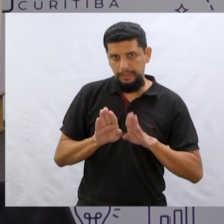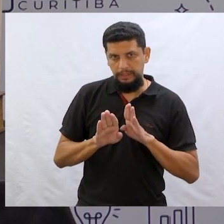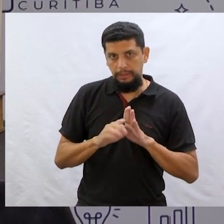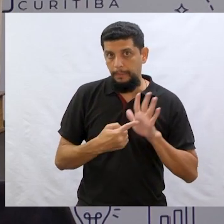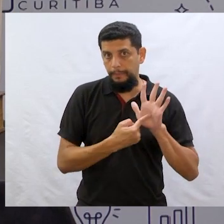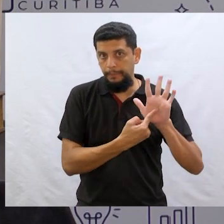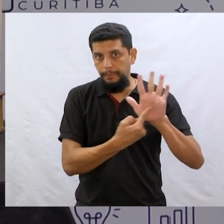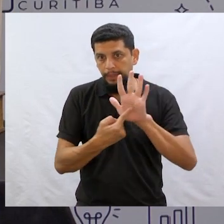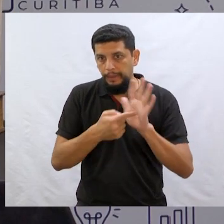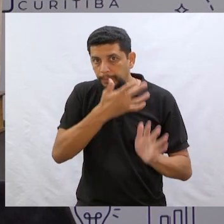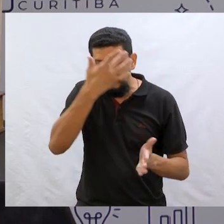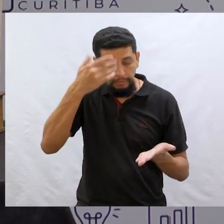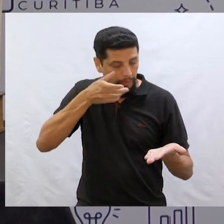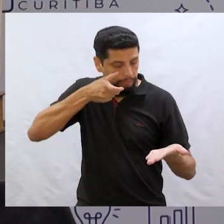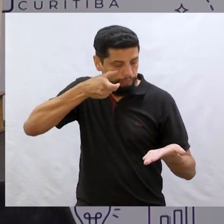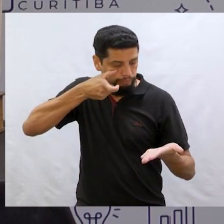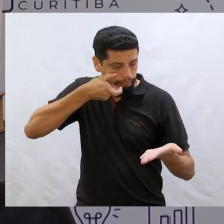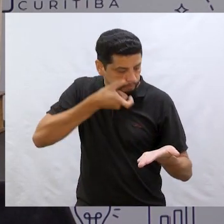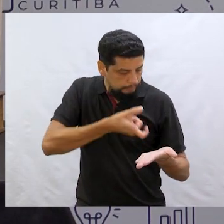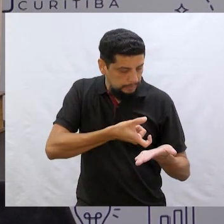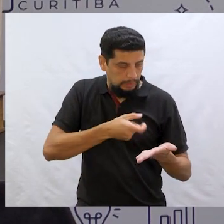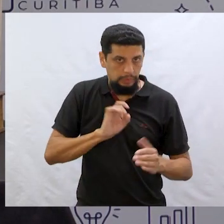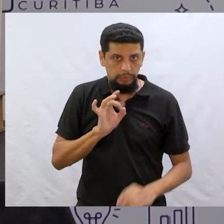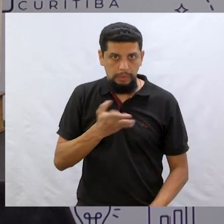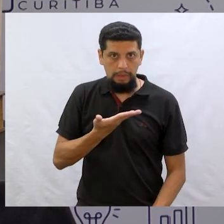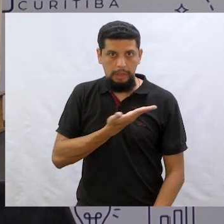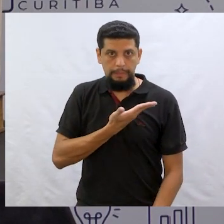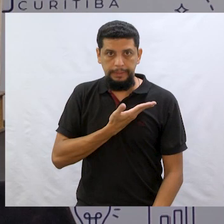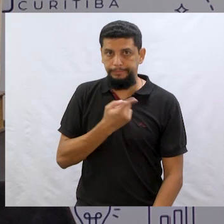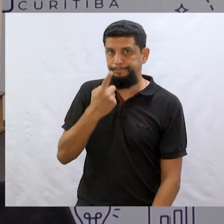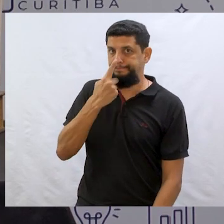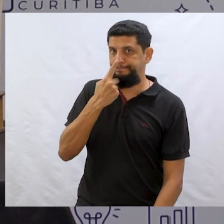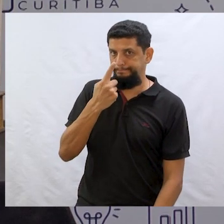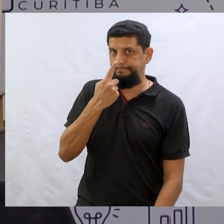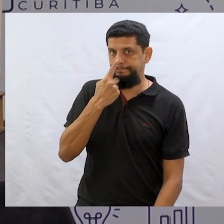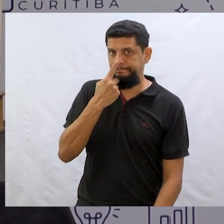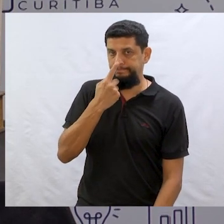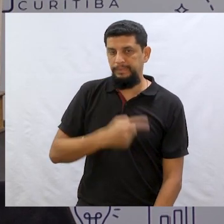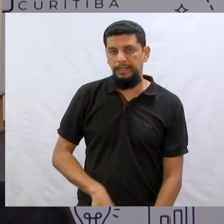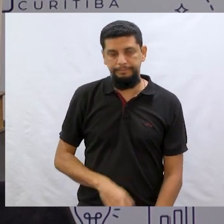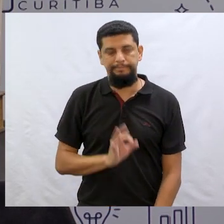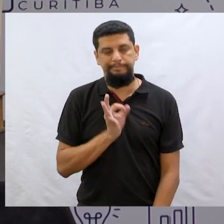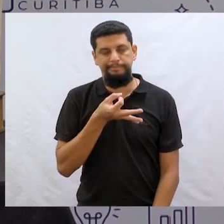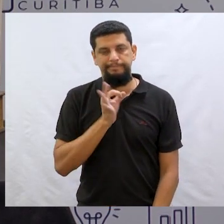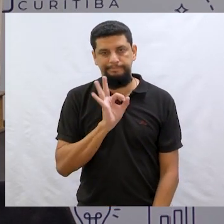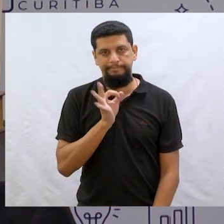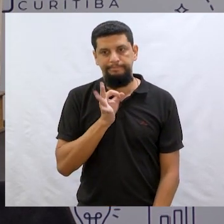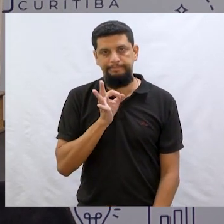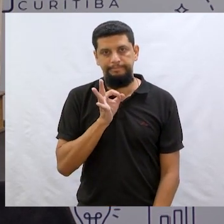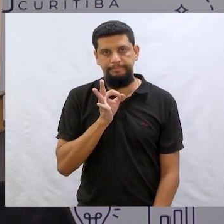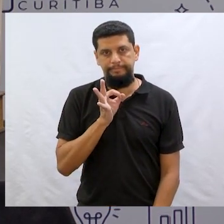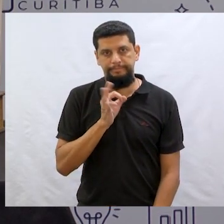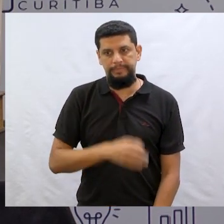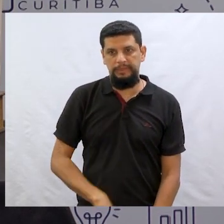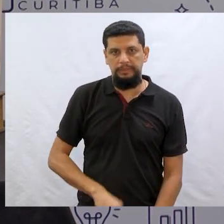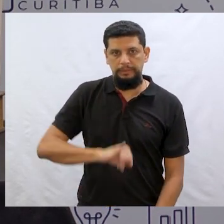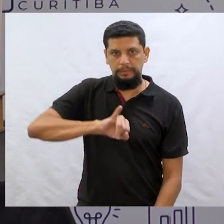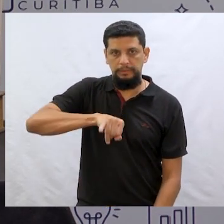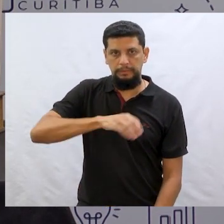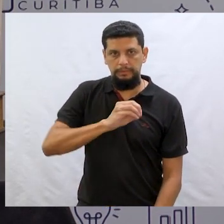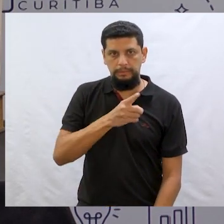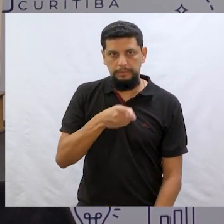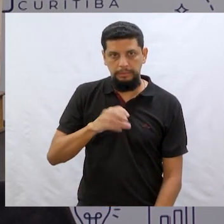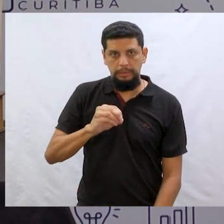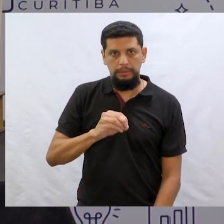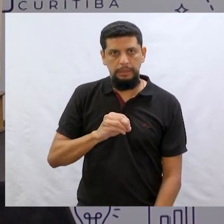coisas a gente não mostra muito pras pessoas, não. Ou pra aquele amigo muito íntimo. É isso, gente! O